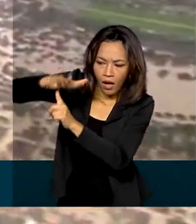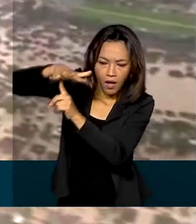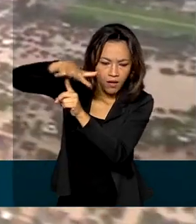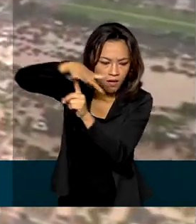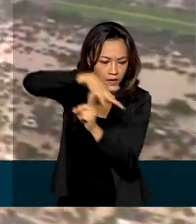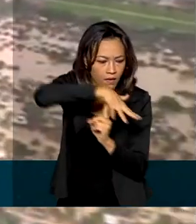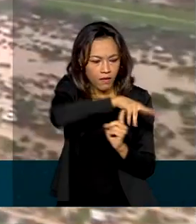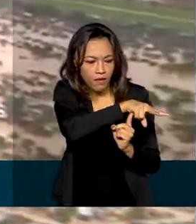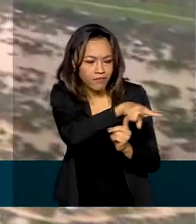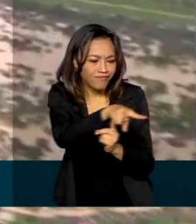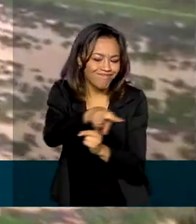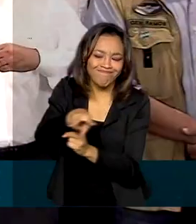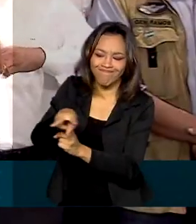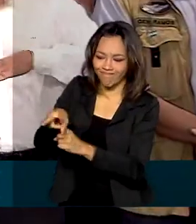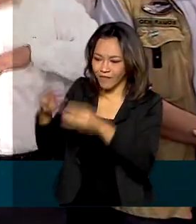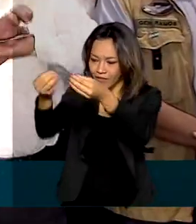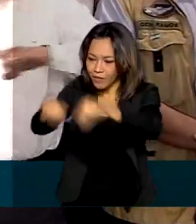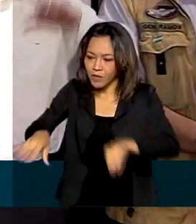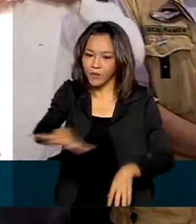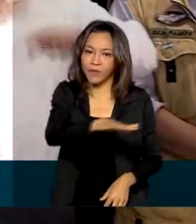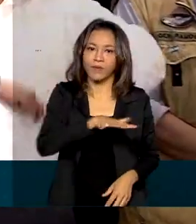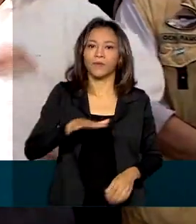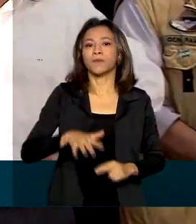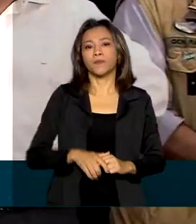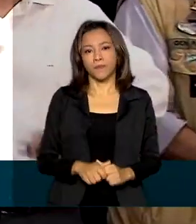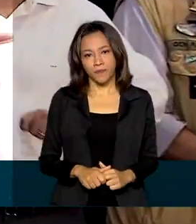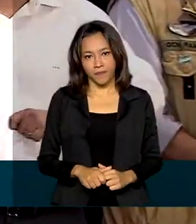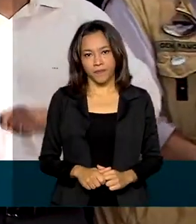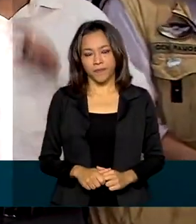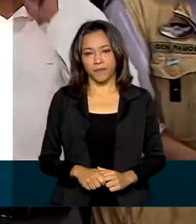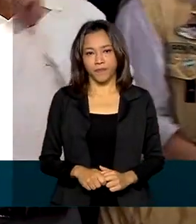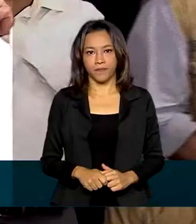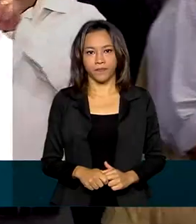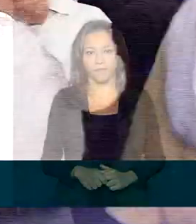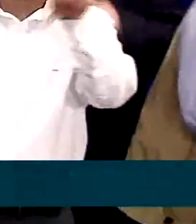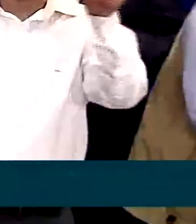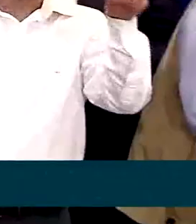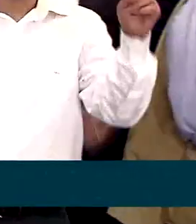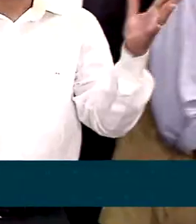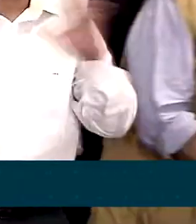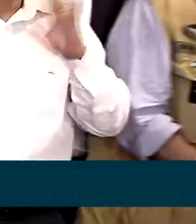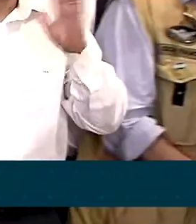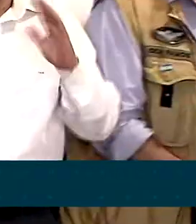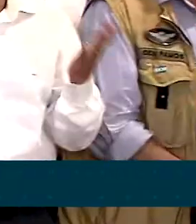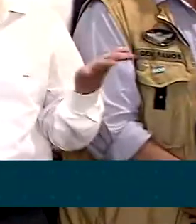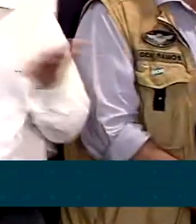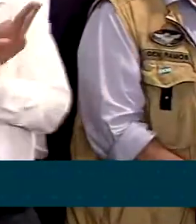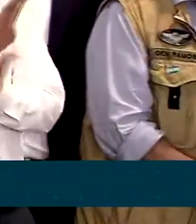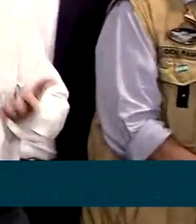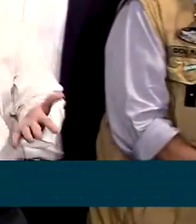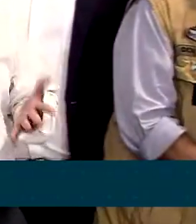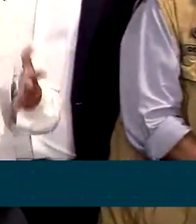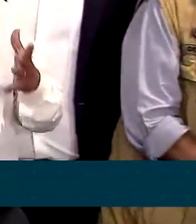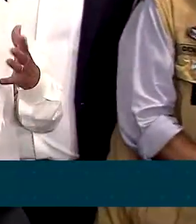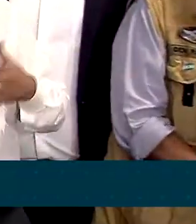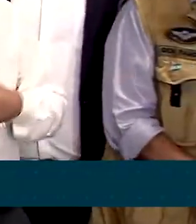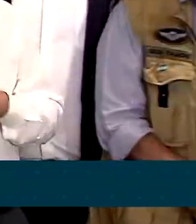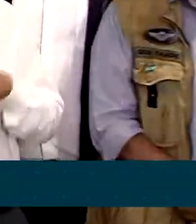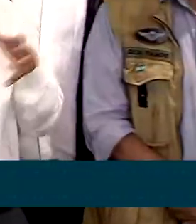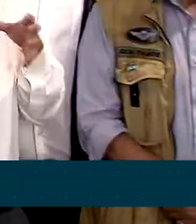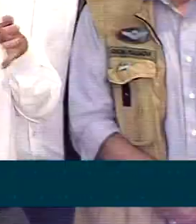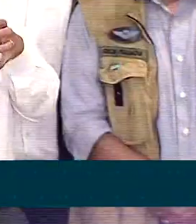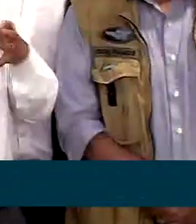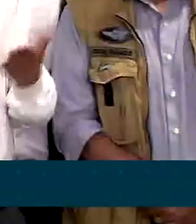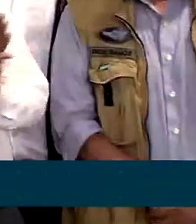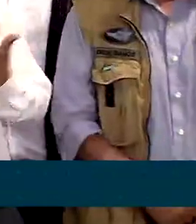afetadas pelas enchentes. Logicamente que as condições hoje são adversas. Fiz uma viagem com alguns ministros,